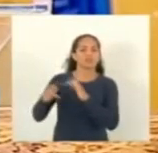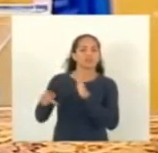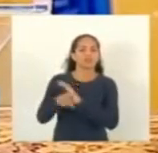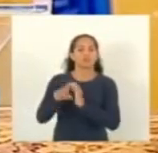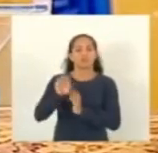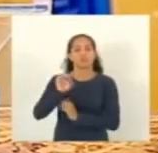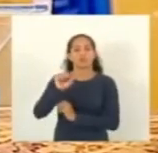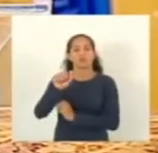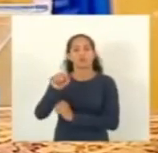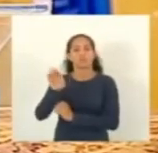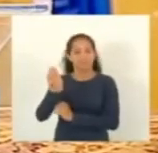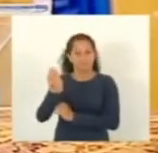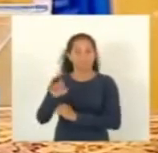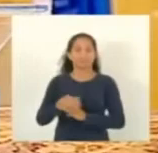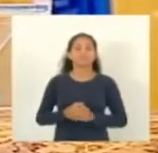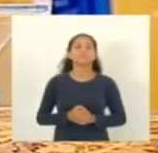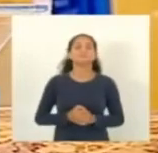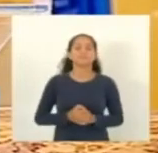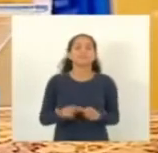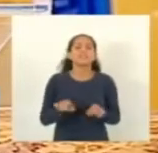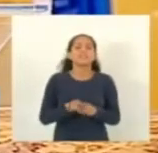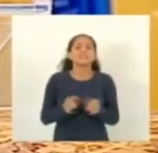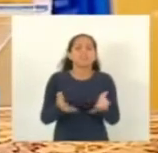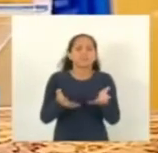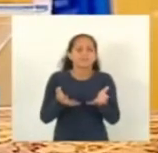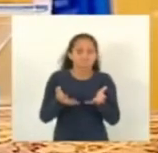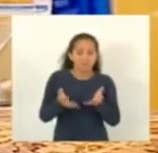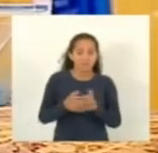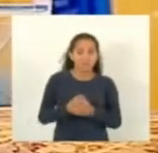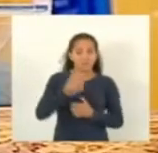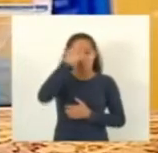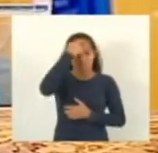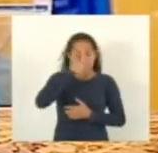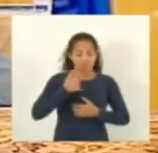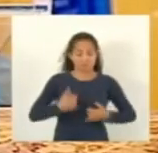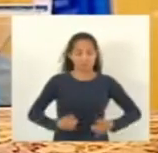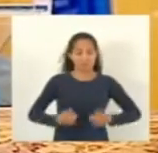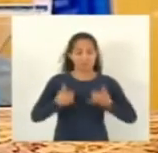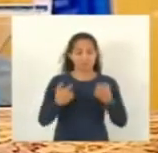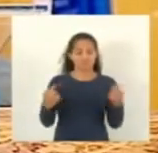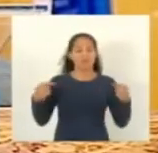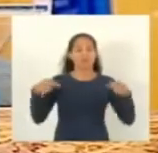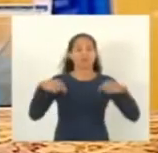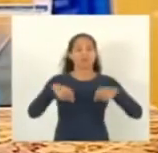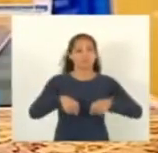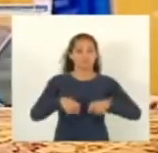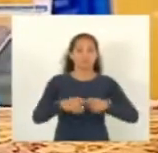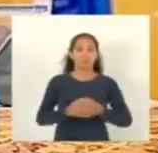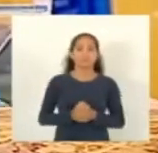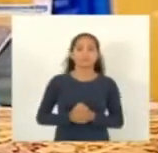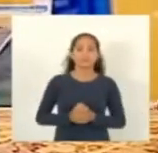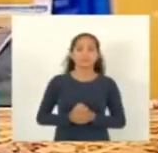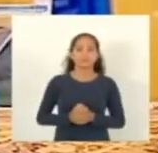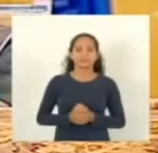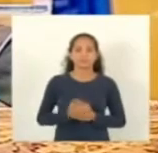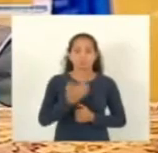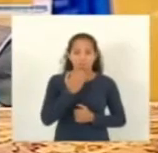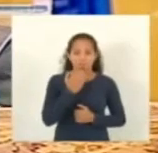Eu quero dizer da satisfação de estar aqui, eu queria mostrar, peço a